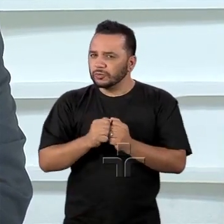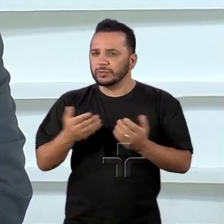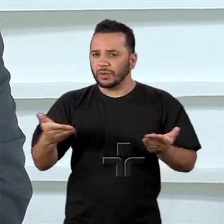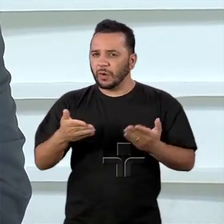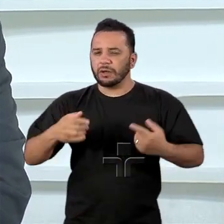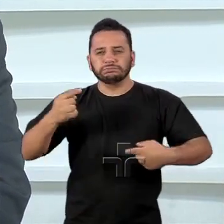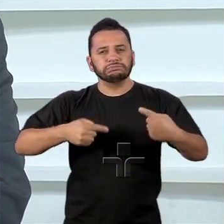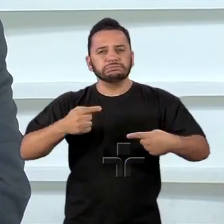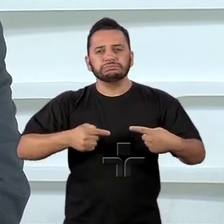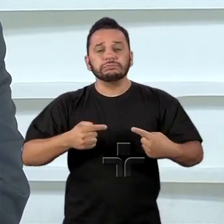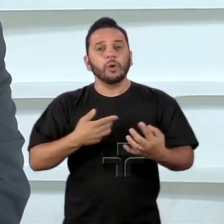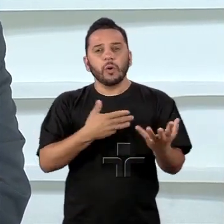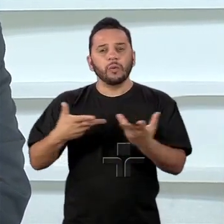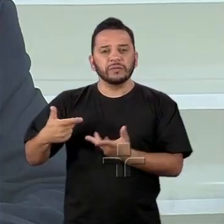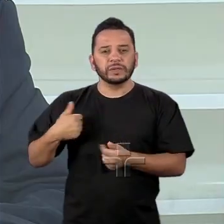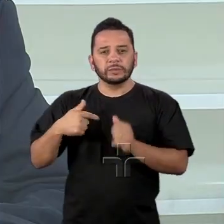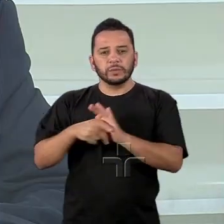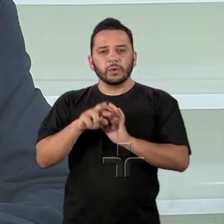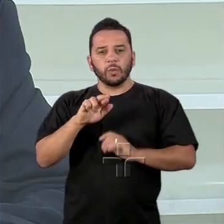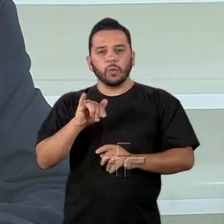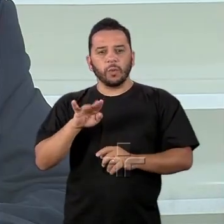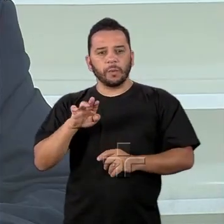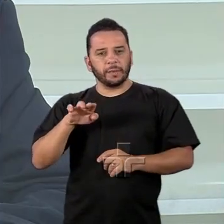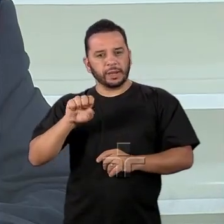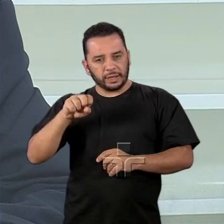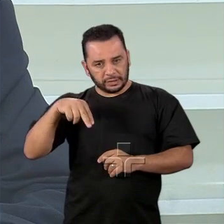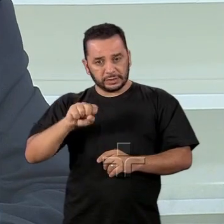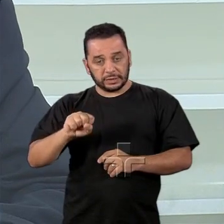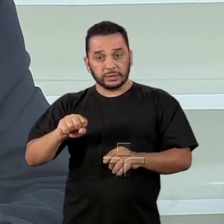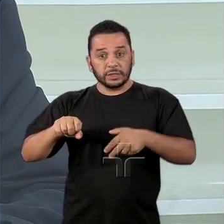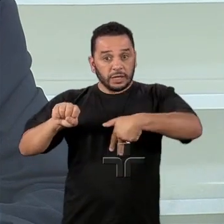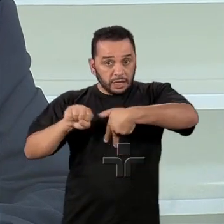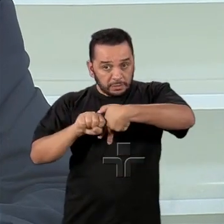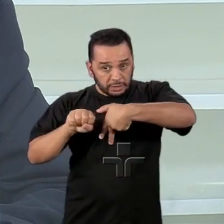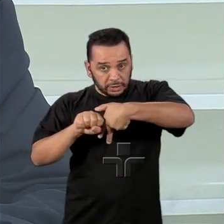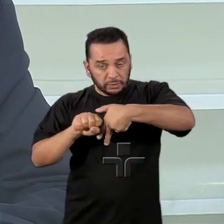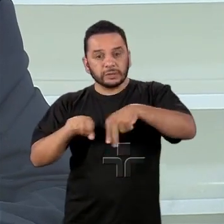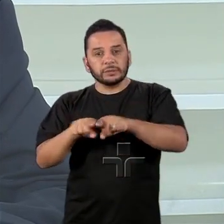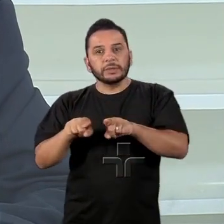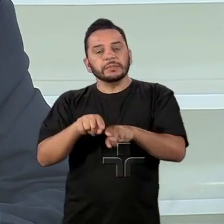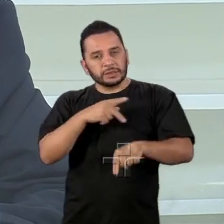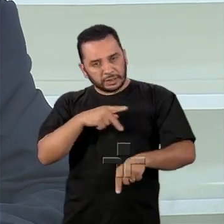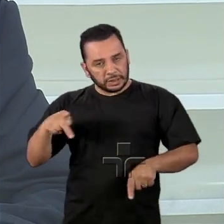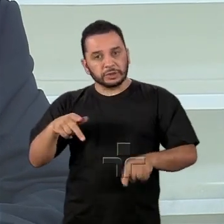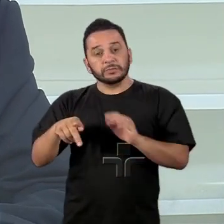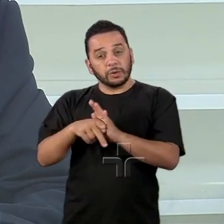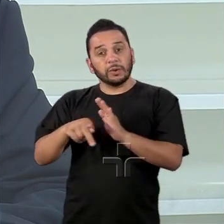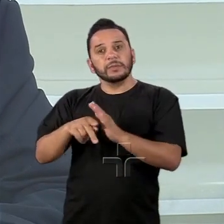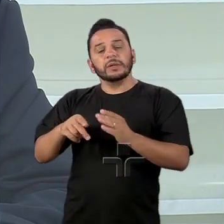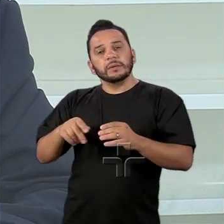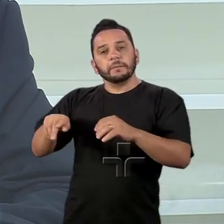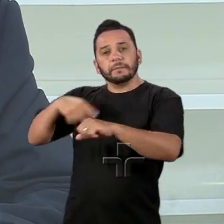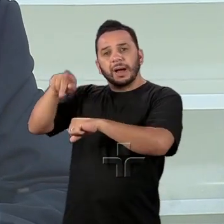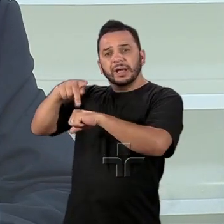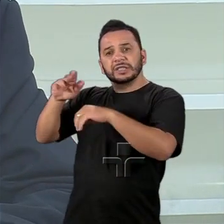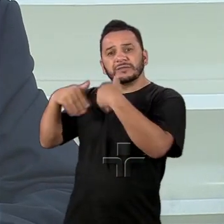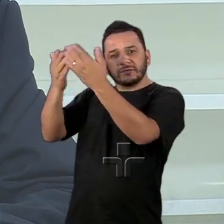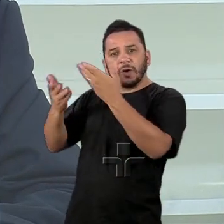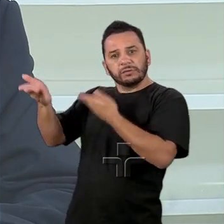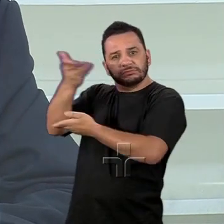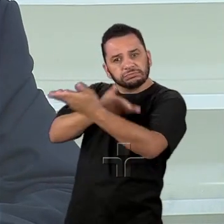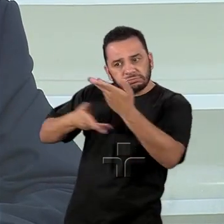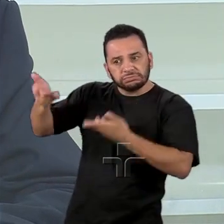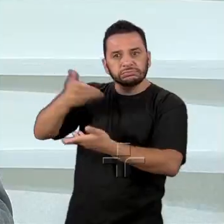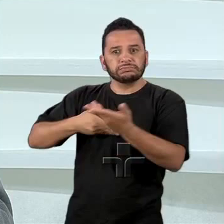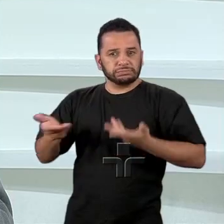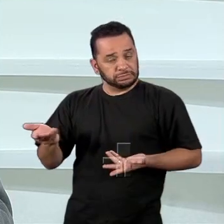debate, convidamos Rubens Barbosa, embaixador e presidente do Instituto de Relações Internacionais e Comércio